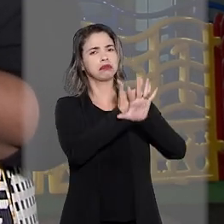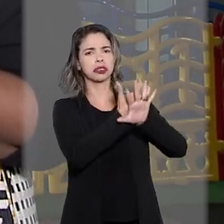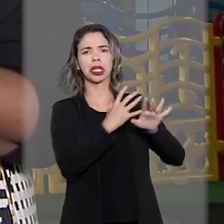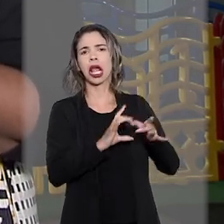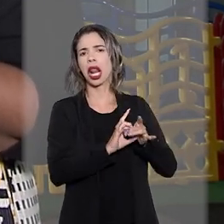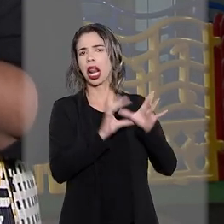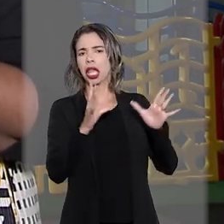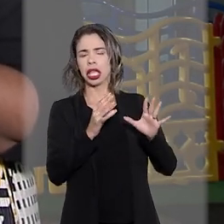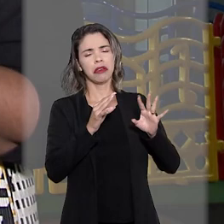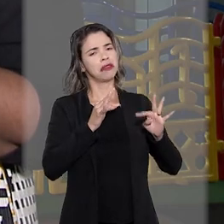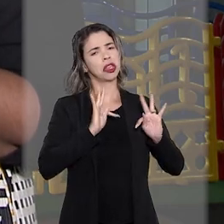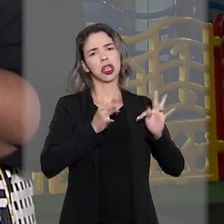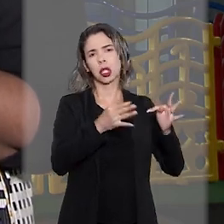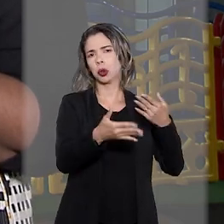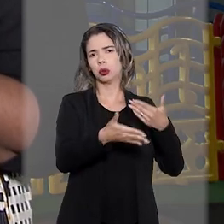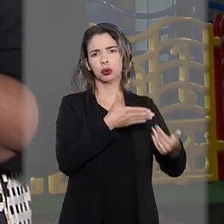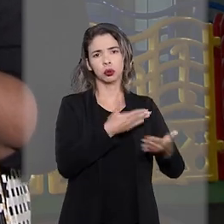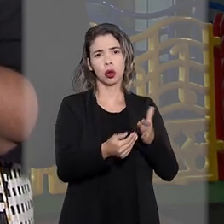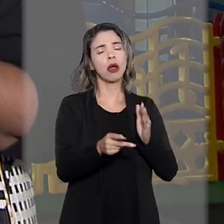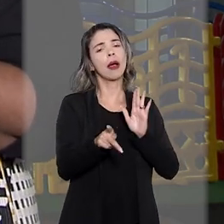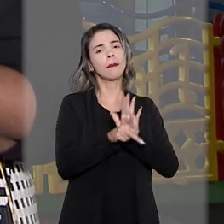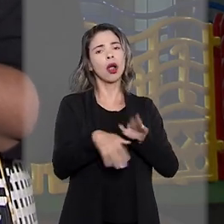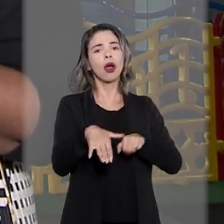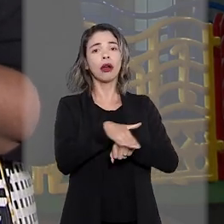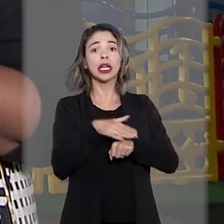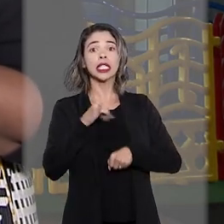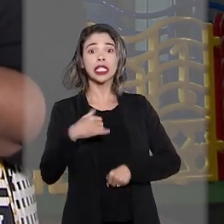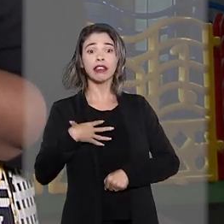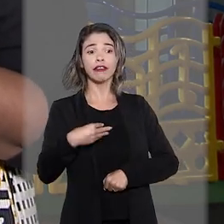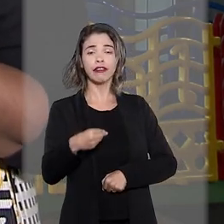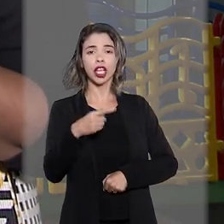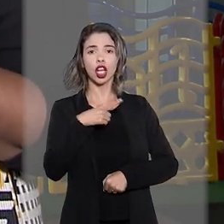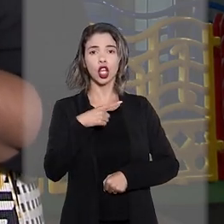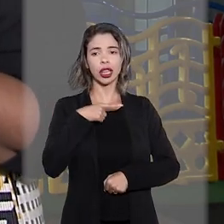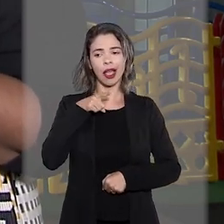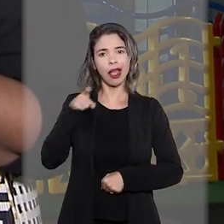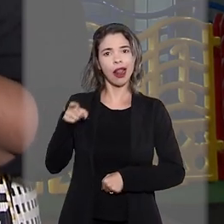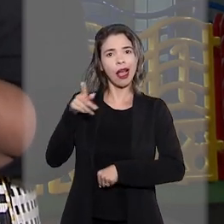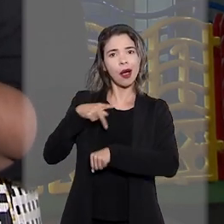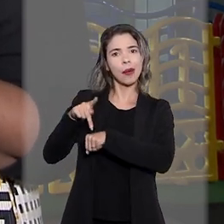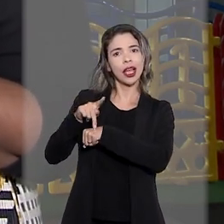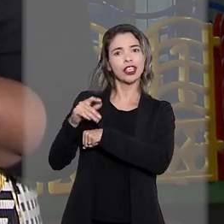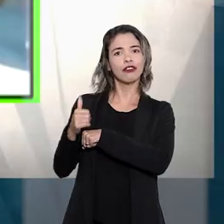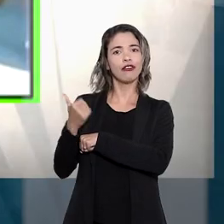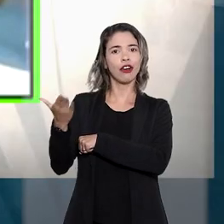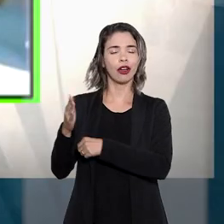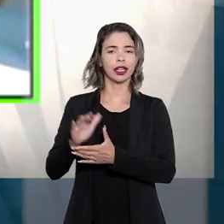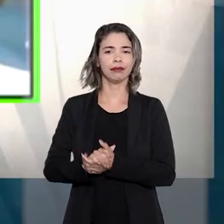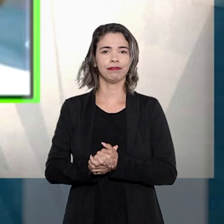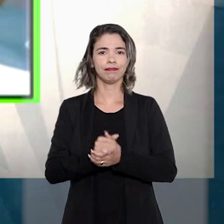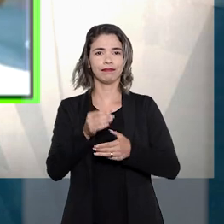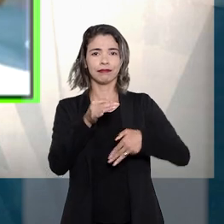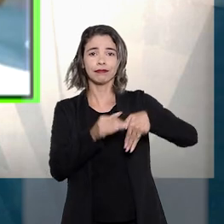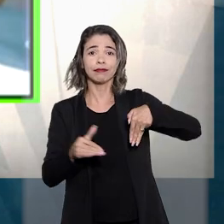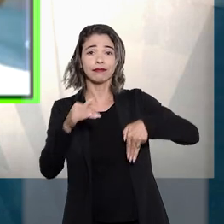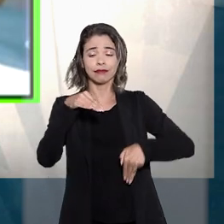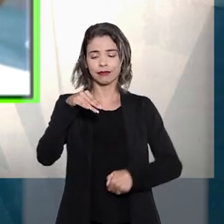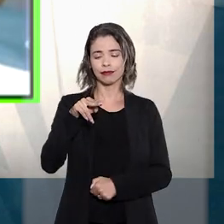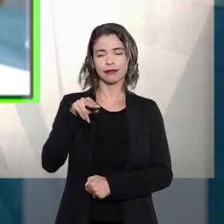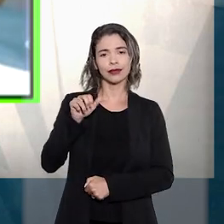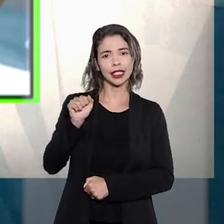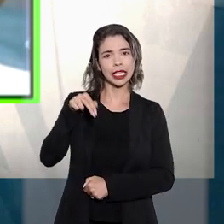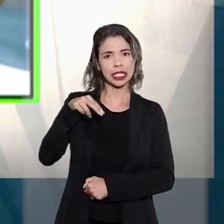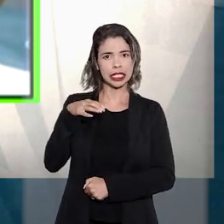videochamadas ou outros meios tecnológicos de conversação quando o filho estiver na Holanda. A ministra relatora, Nancy